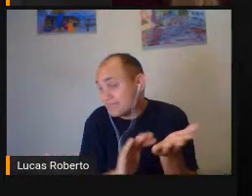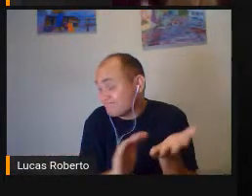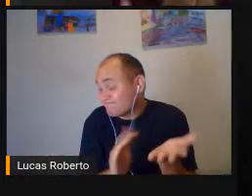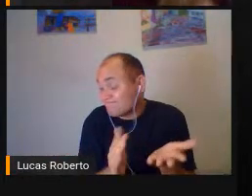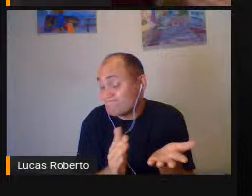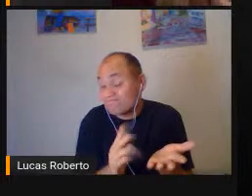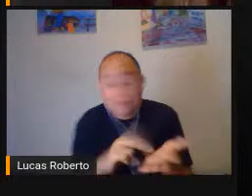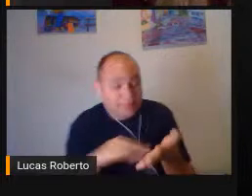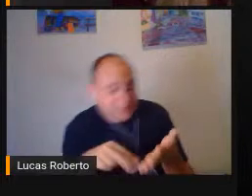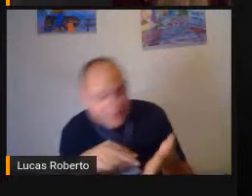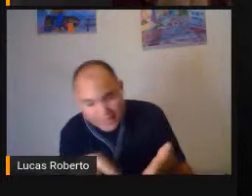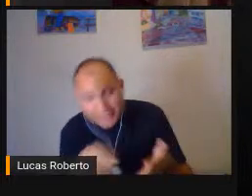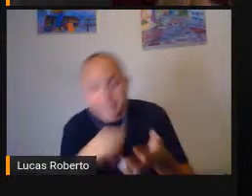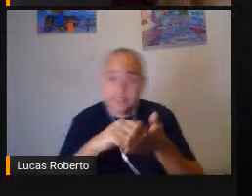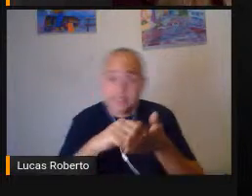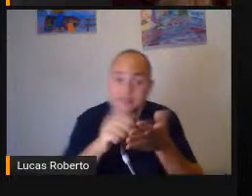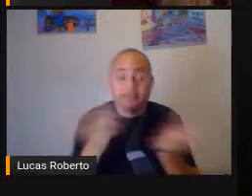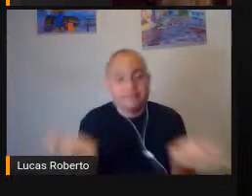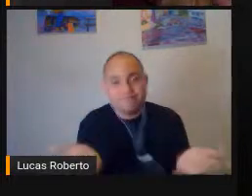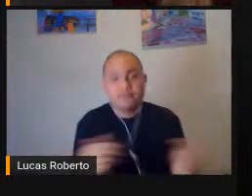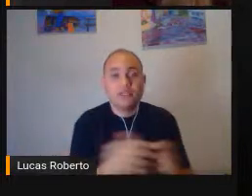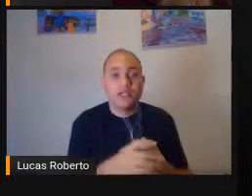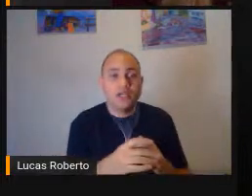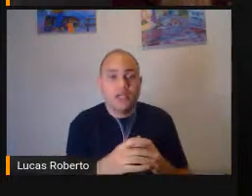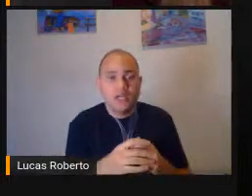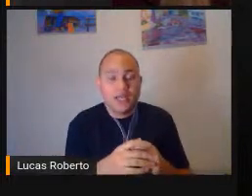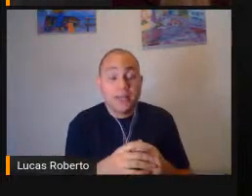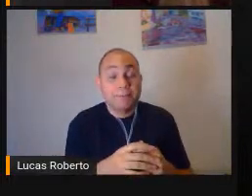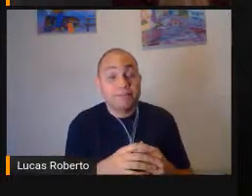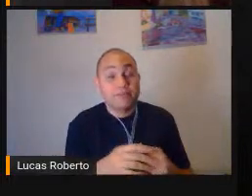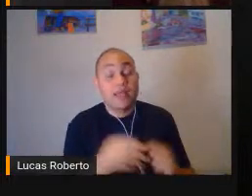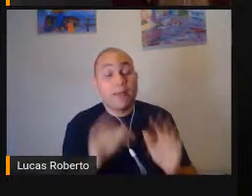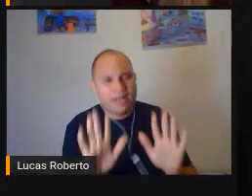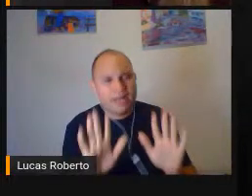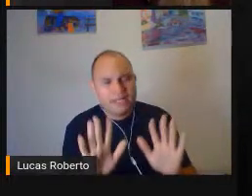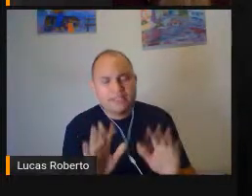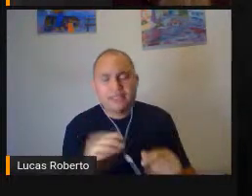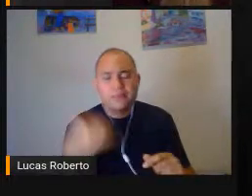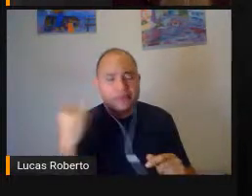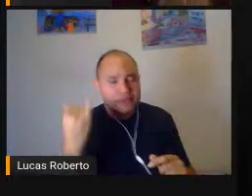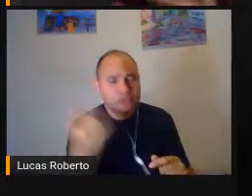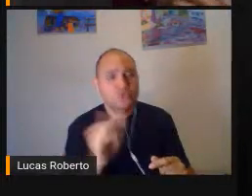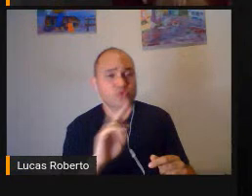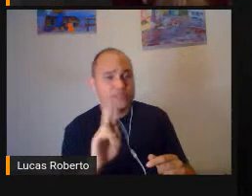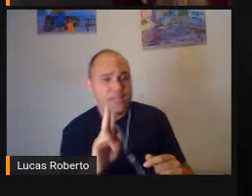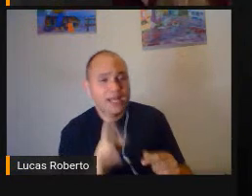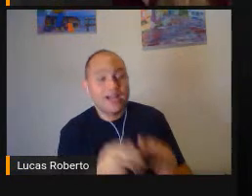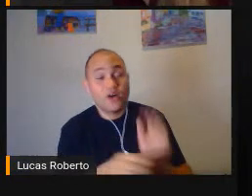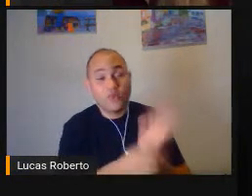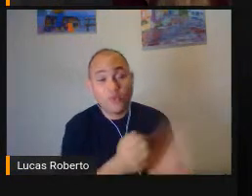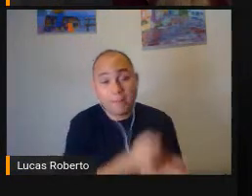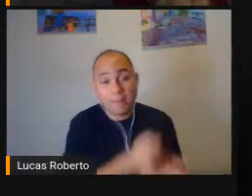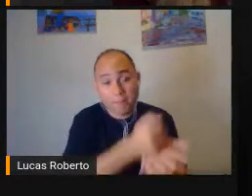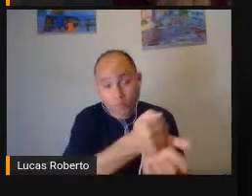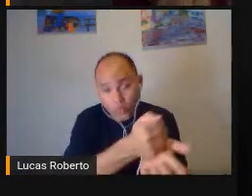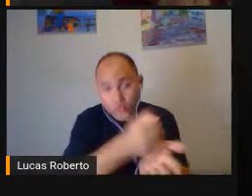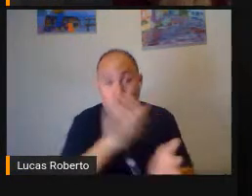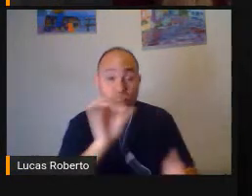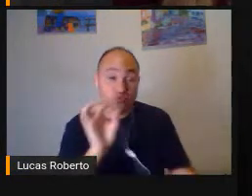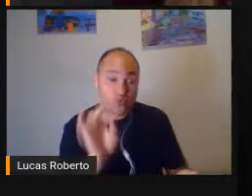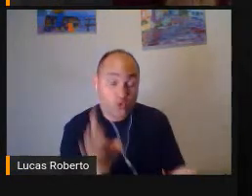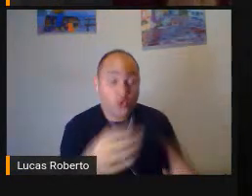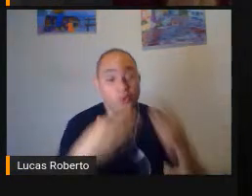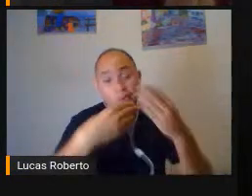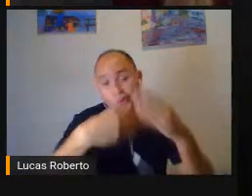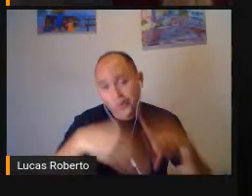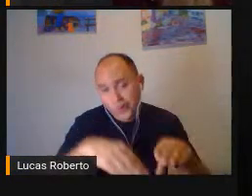recurso Em situações Realmente de exames A serem feitos De avaliações Situações De provas Muito longas Mas é importante